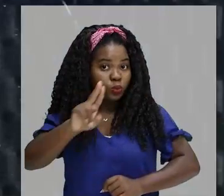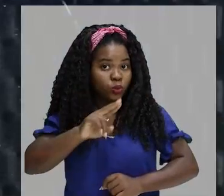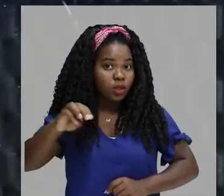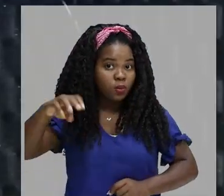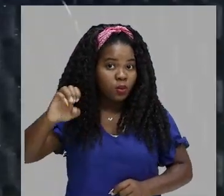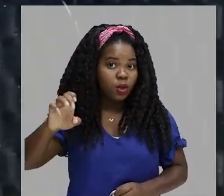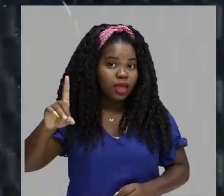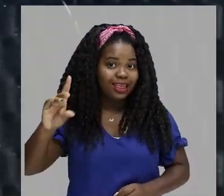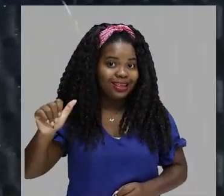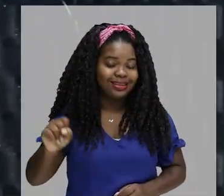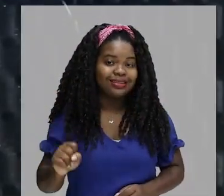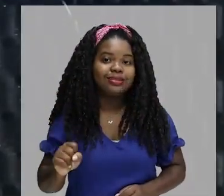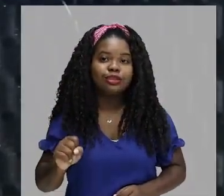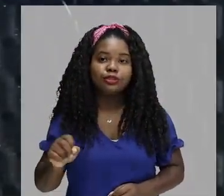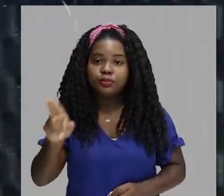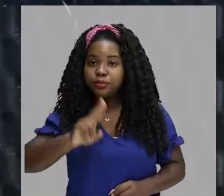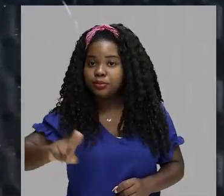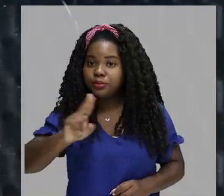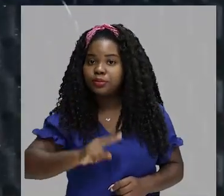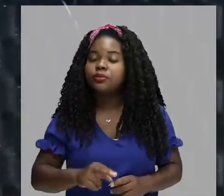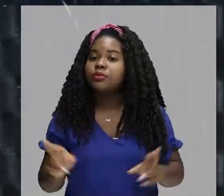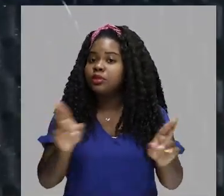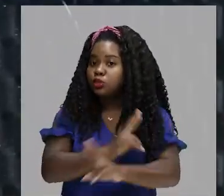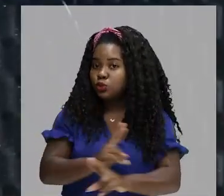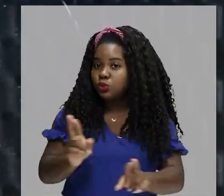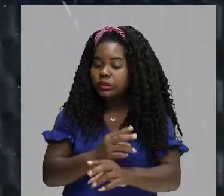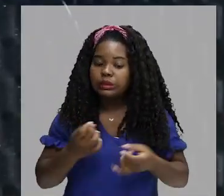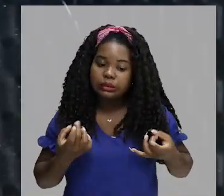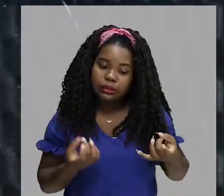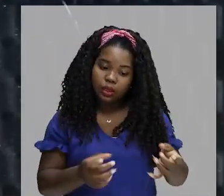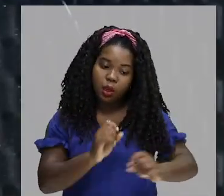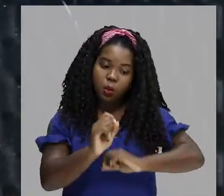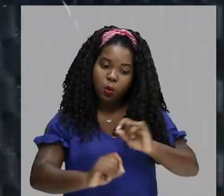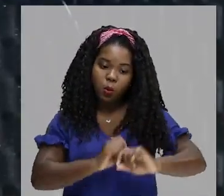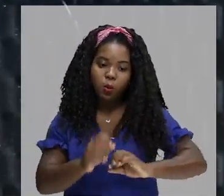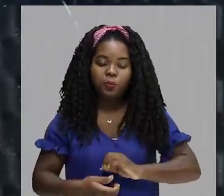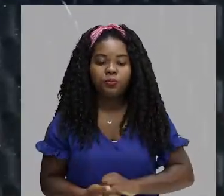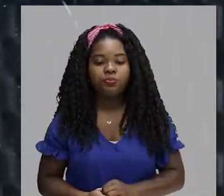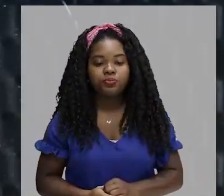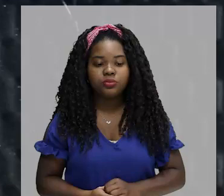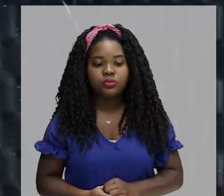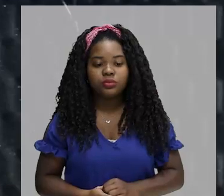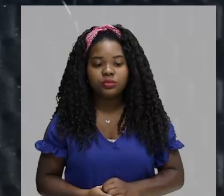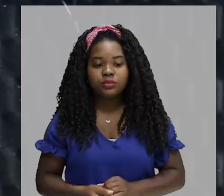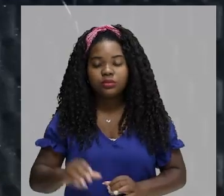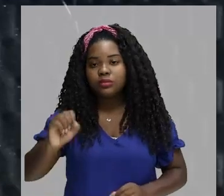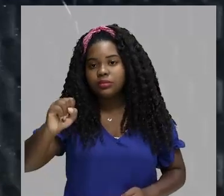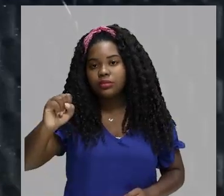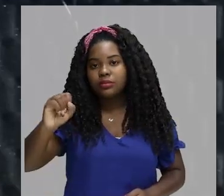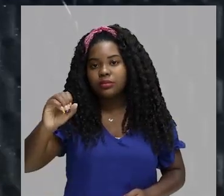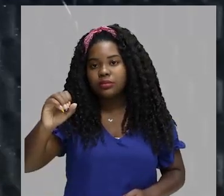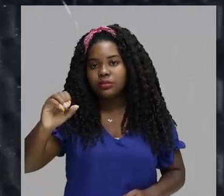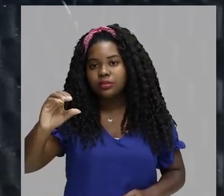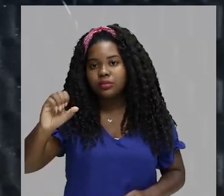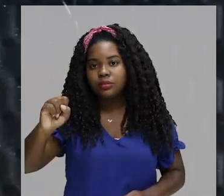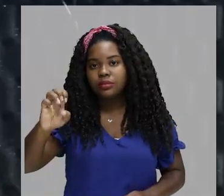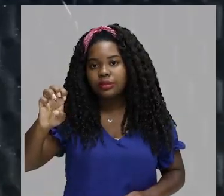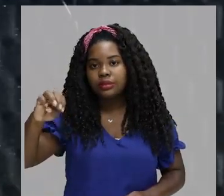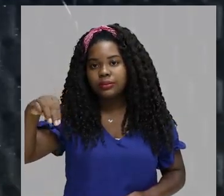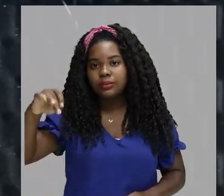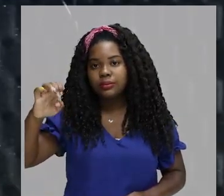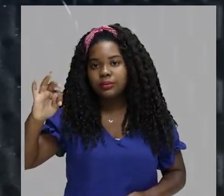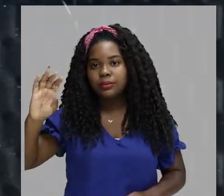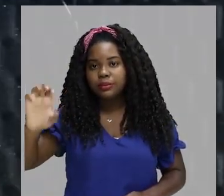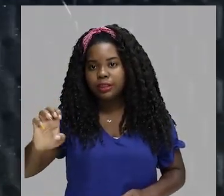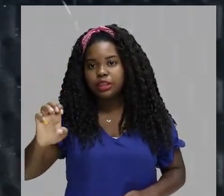utilizaram nas suas relações de trocas comerciais era a chamada semente de cacau. Usar a semente de